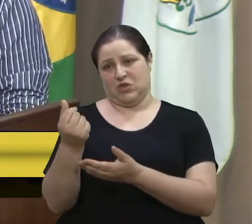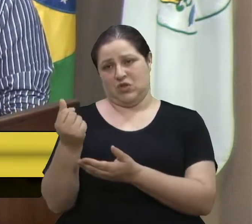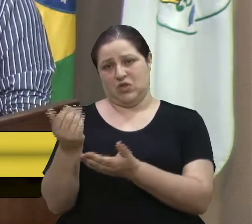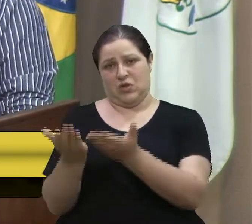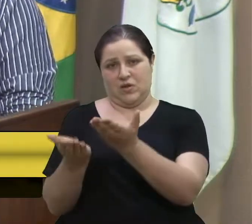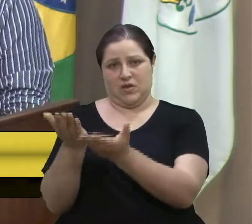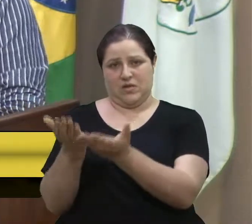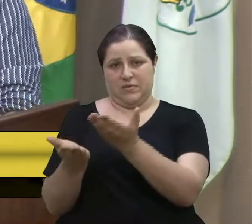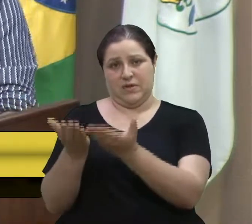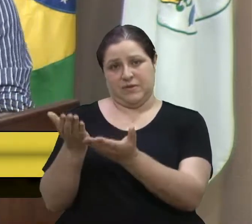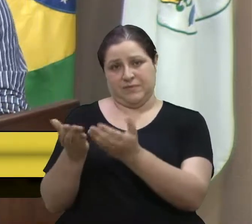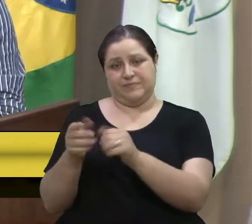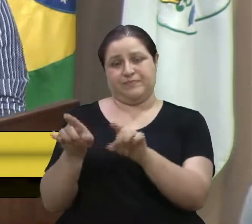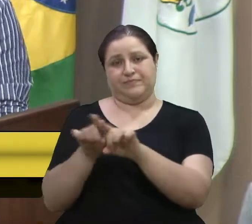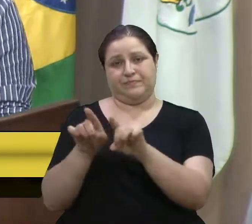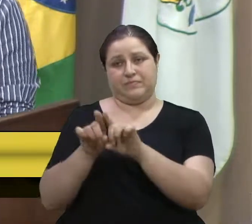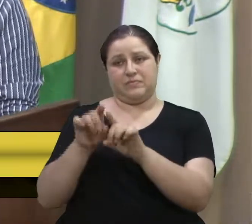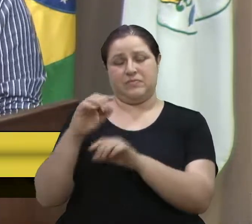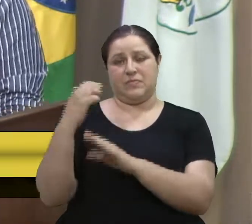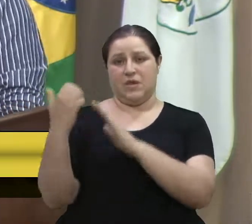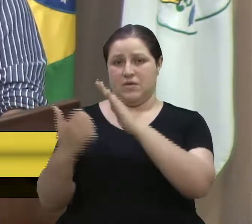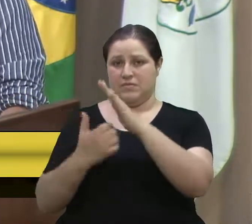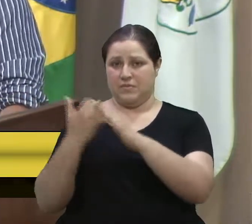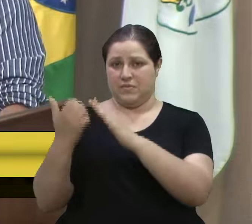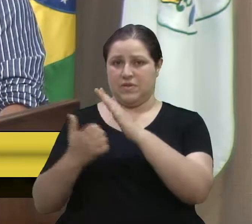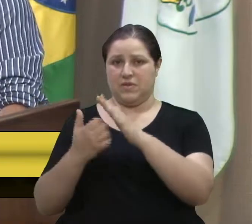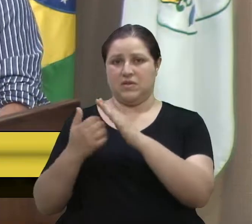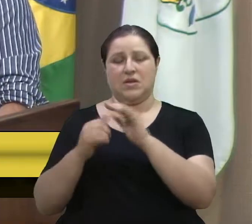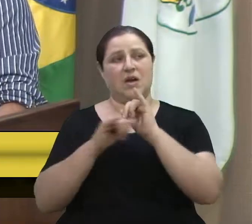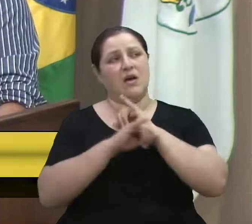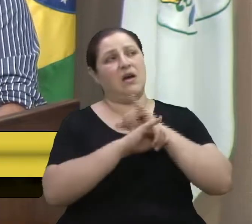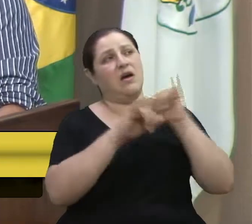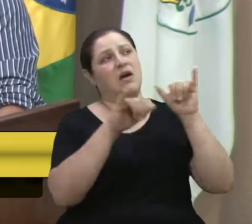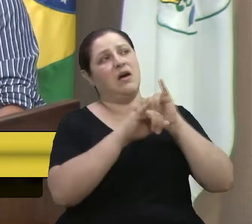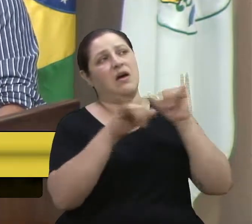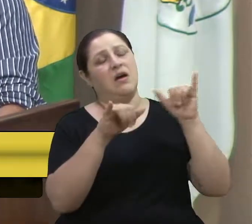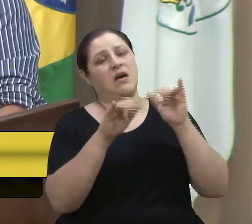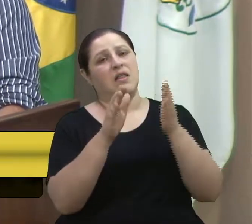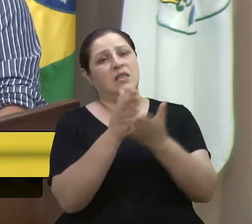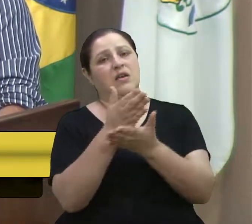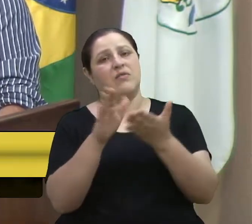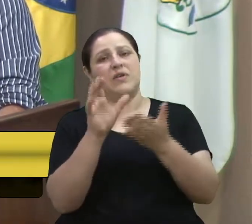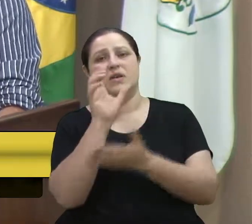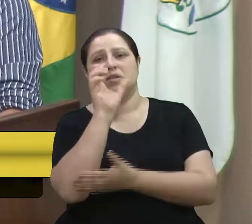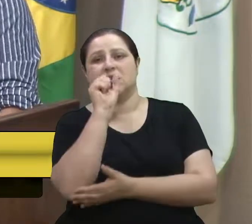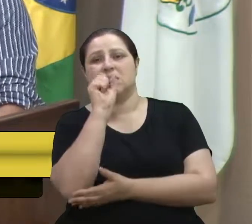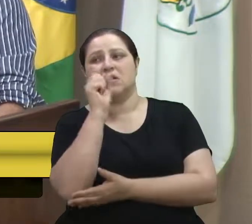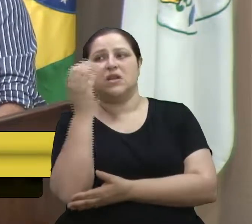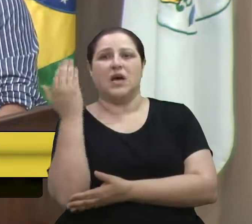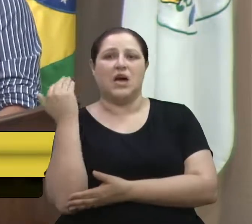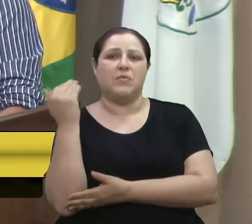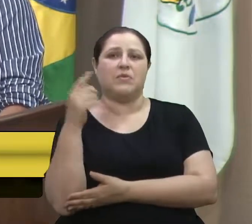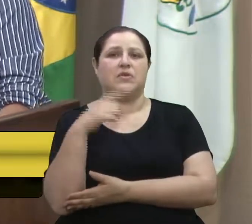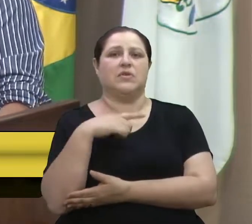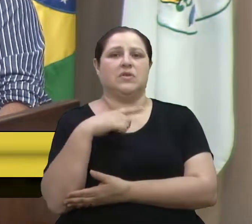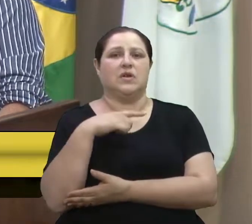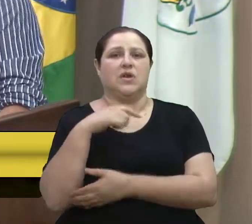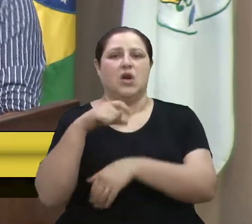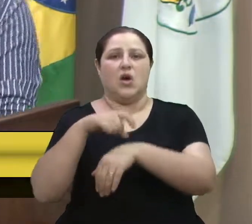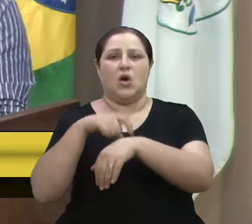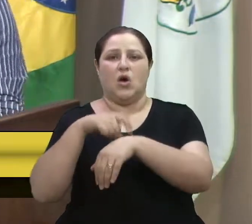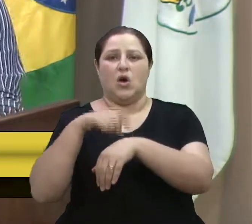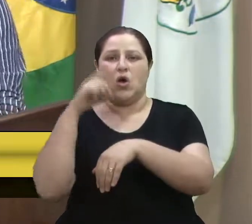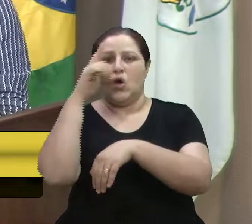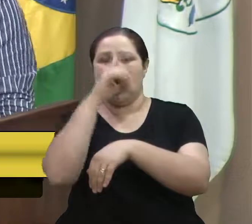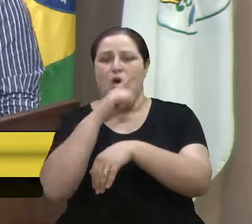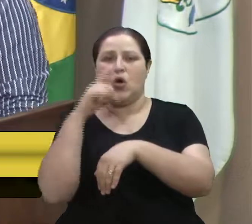empresa, né, falando por aí que talvez no sábado não teríamos, teríamos ônibus com horário de domingo